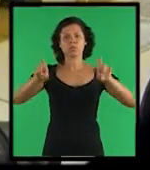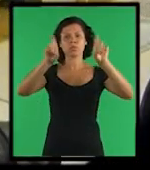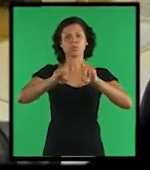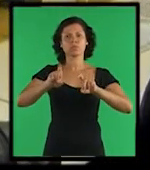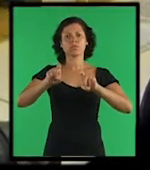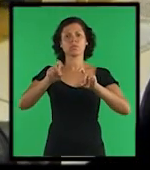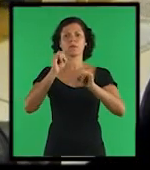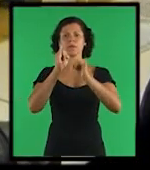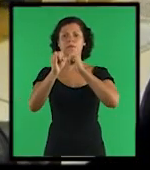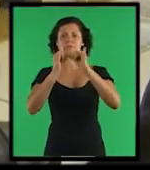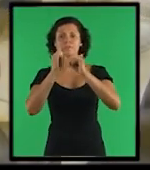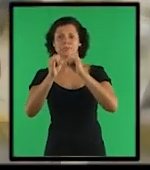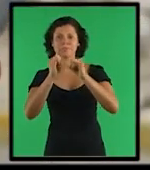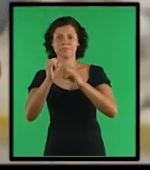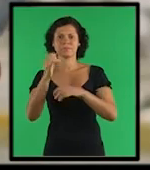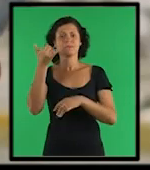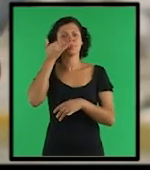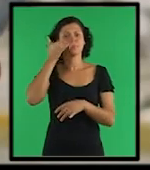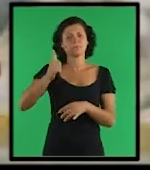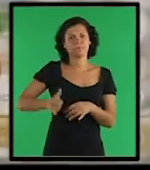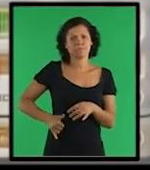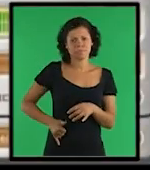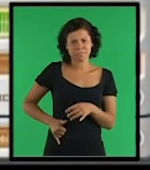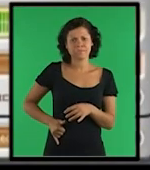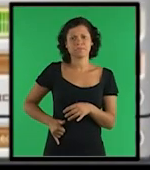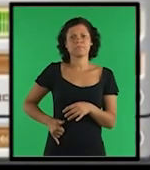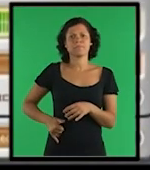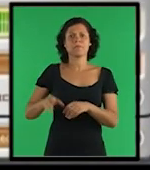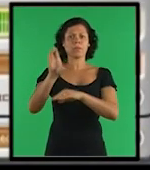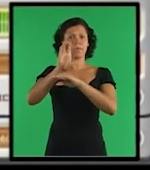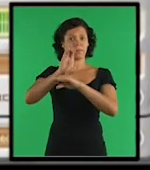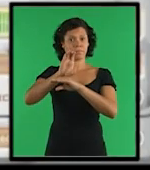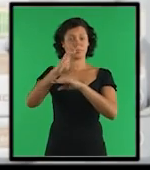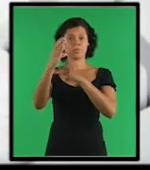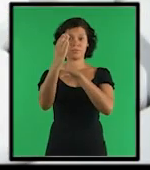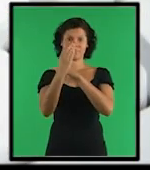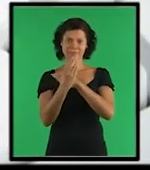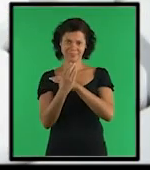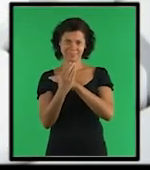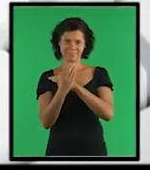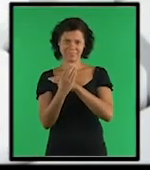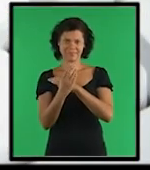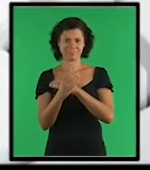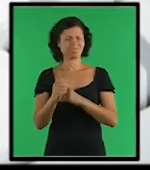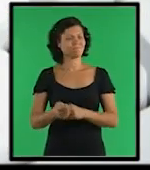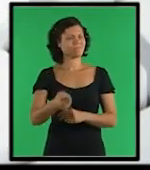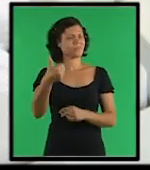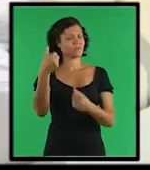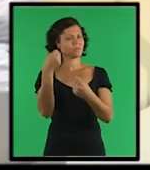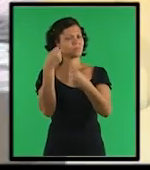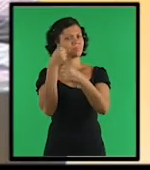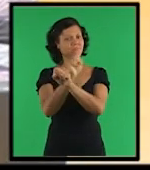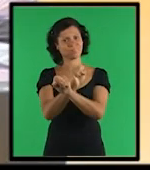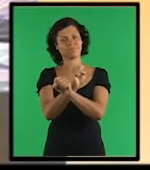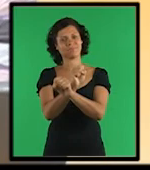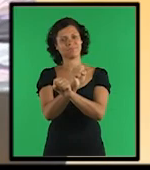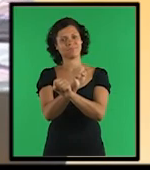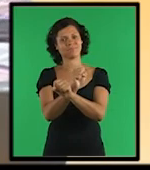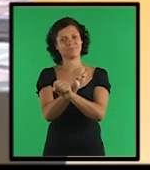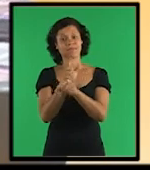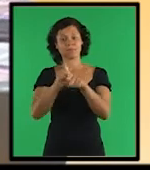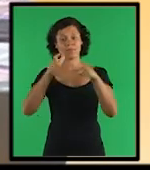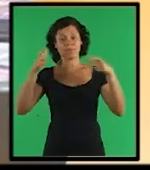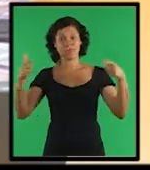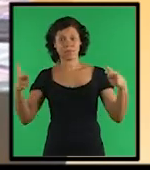afiliados, como computadores, celulares, webcam, por exemplo? É quase impossível, não é mesmo? Para grande